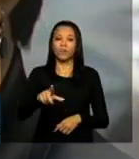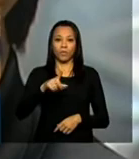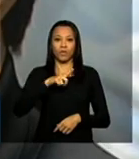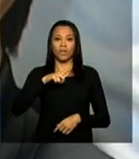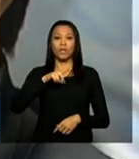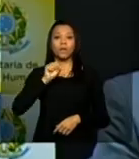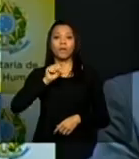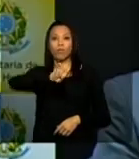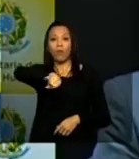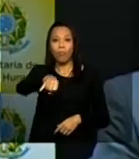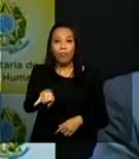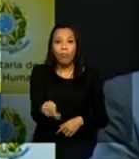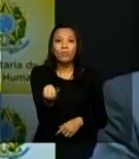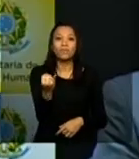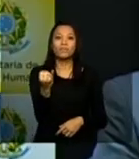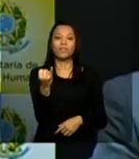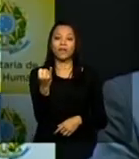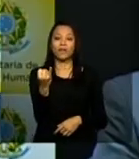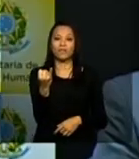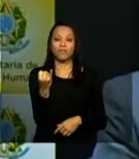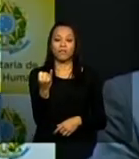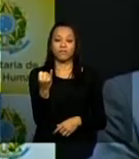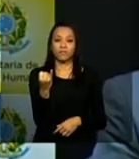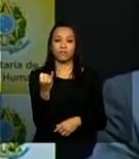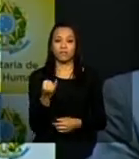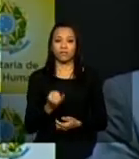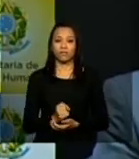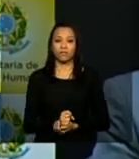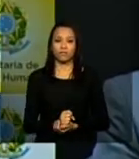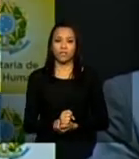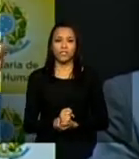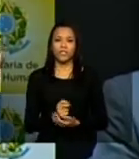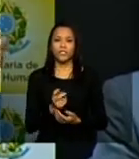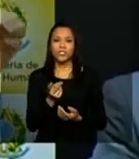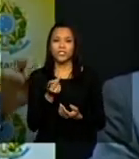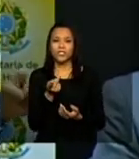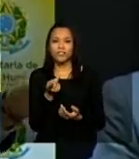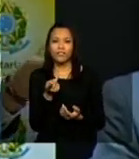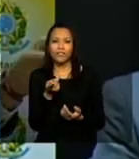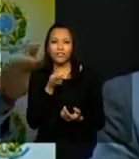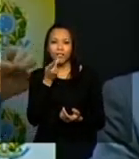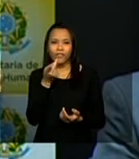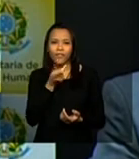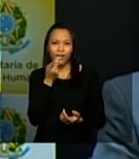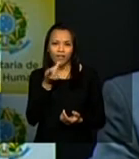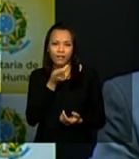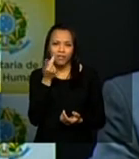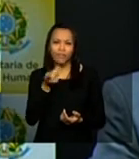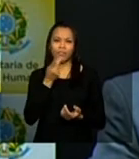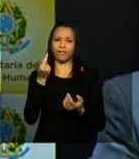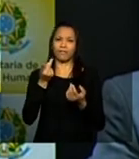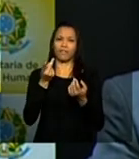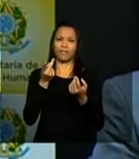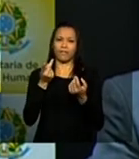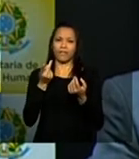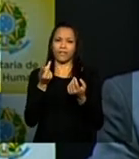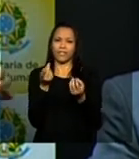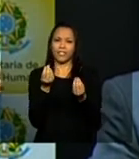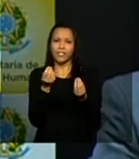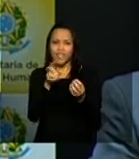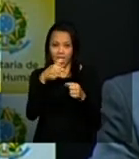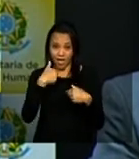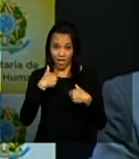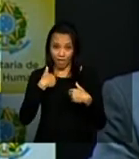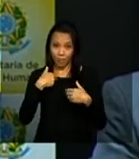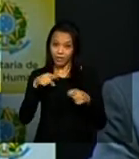de colocar uma pedrinha nesse oceano dos 50 anos do